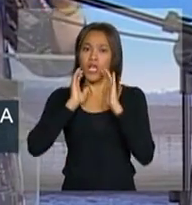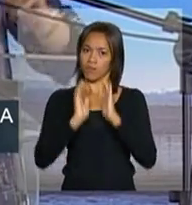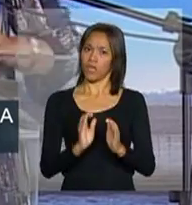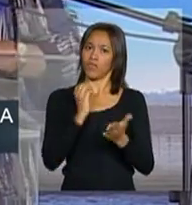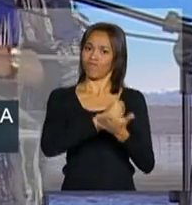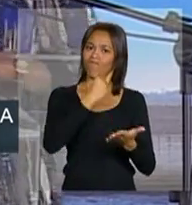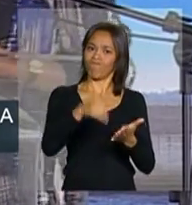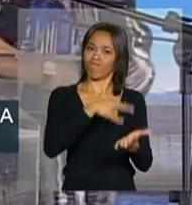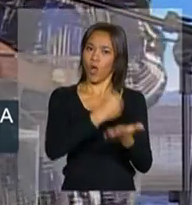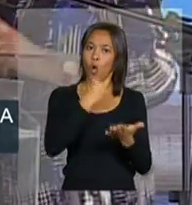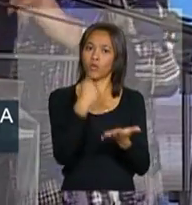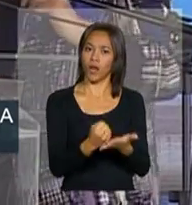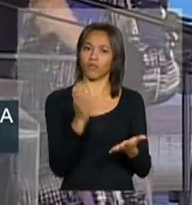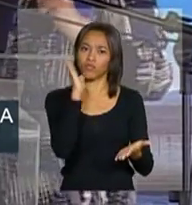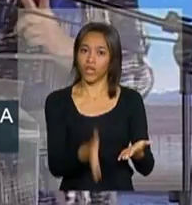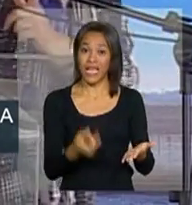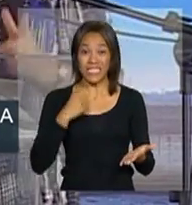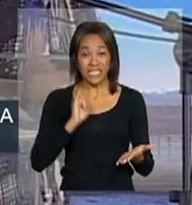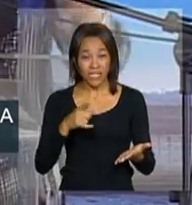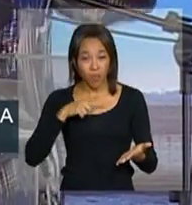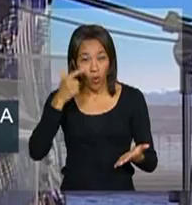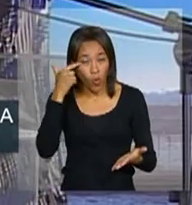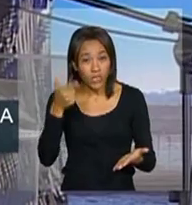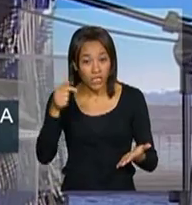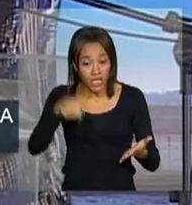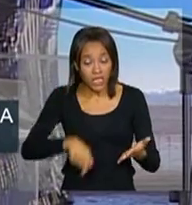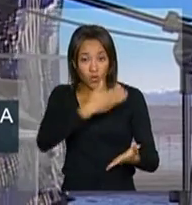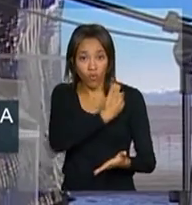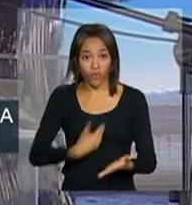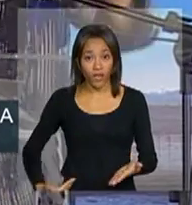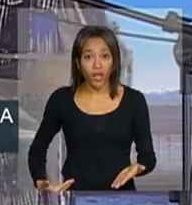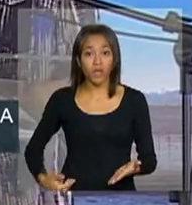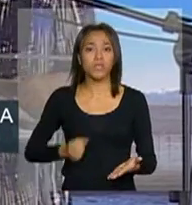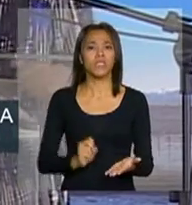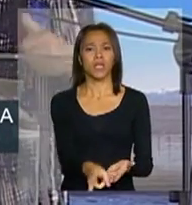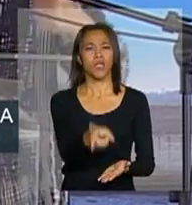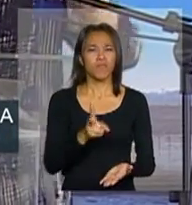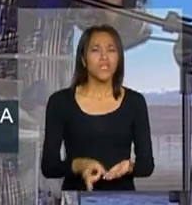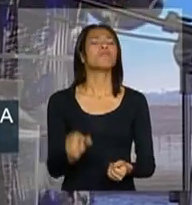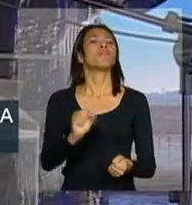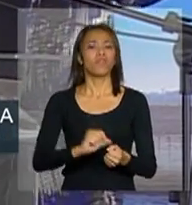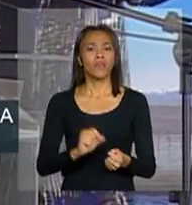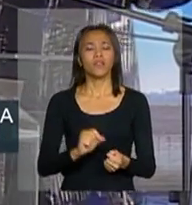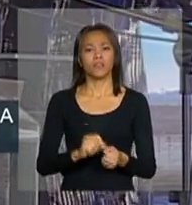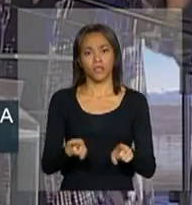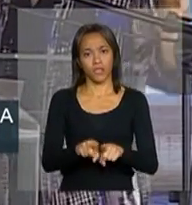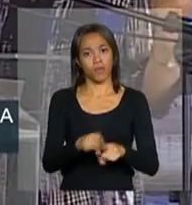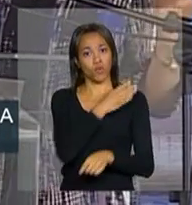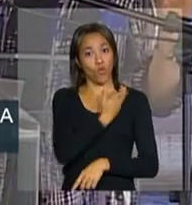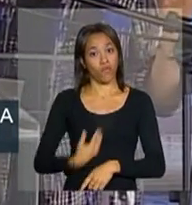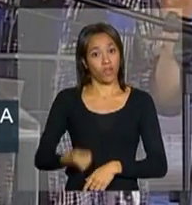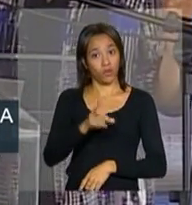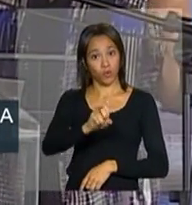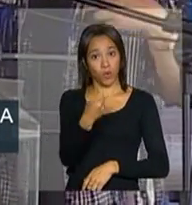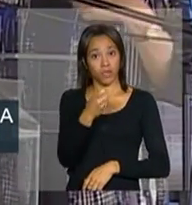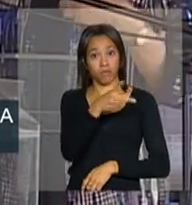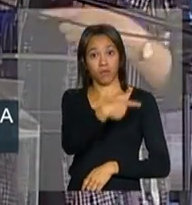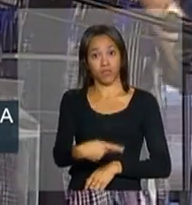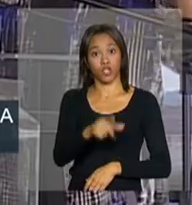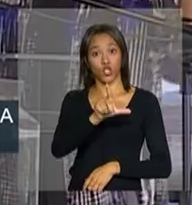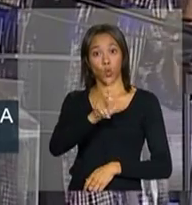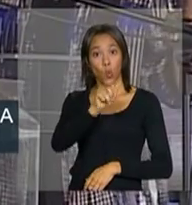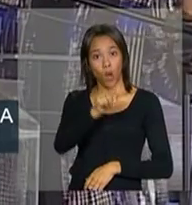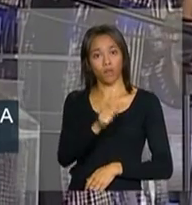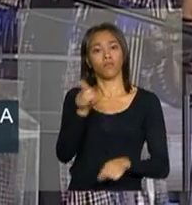contrato. Se tem uma coisa que eu vou dizer para vocês, que esse governo sempre fez, e o governo do presidente Lula também, e